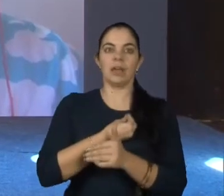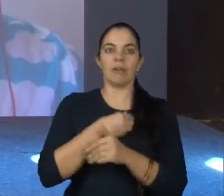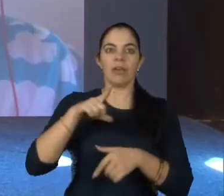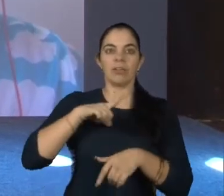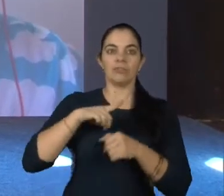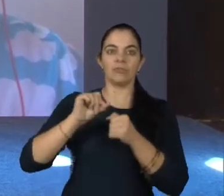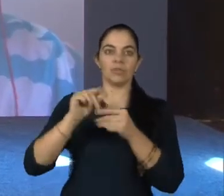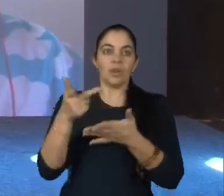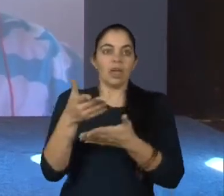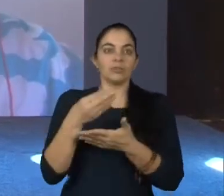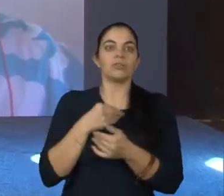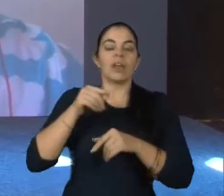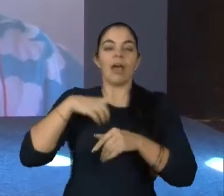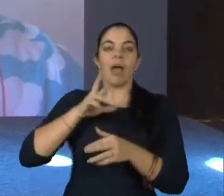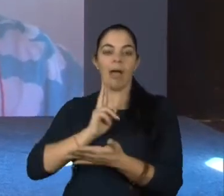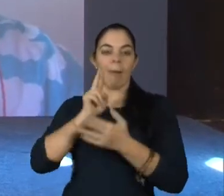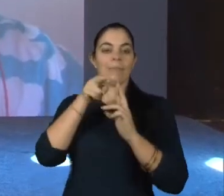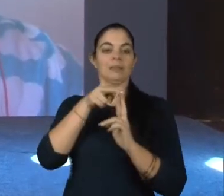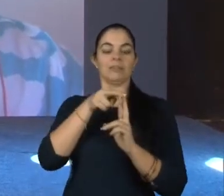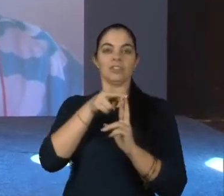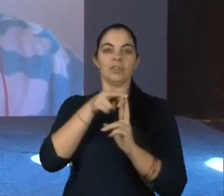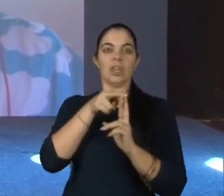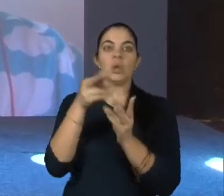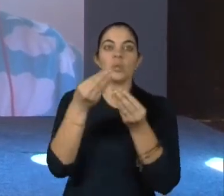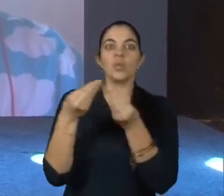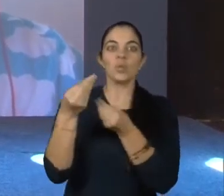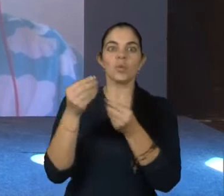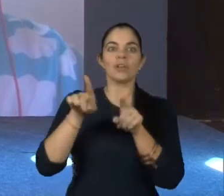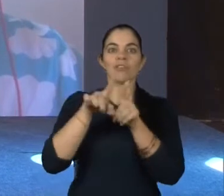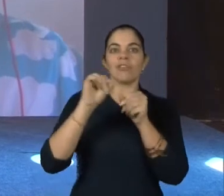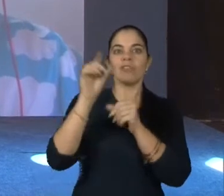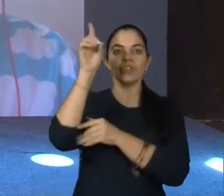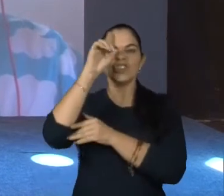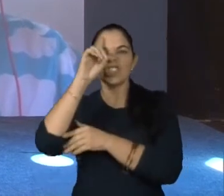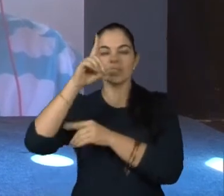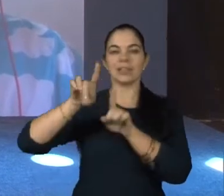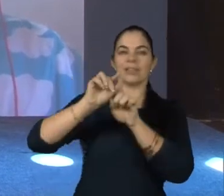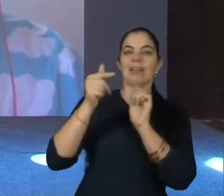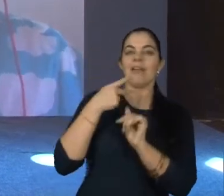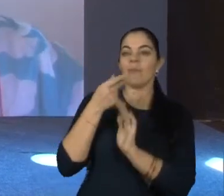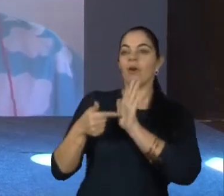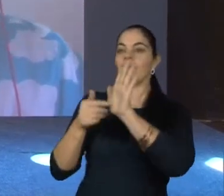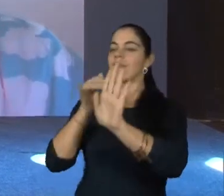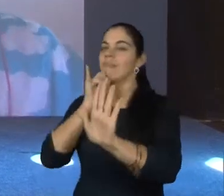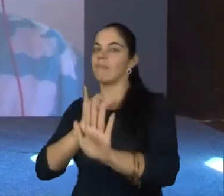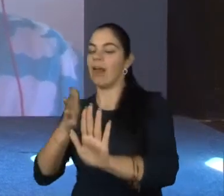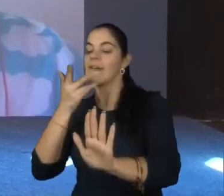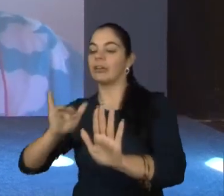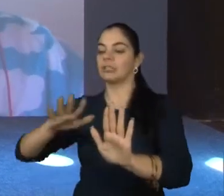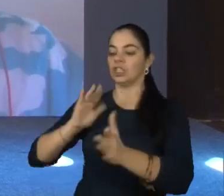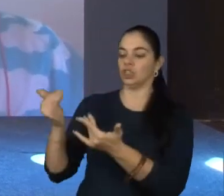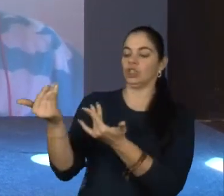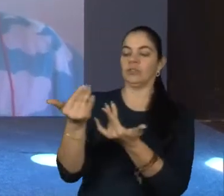com esse tipo de representatividade muito no decorrer do dia a dia referente a crianças, por exemplo, adolescentes.